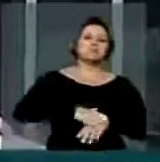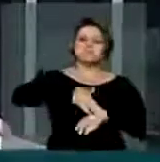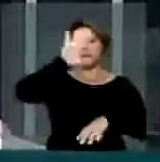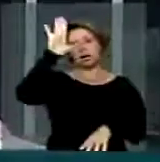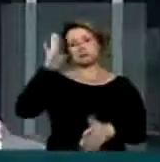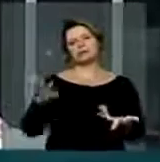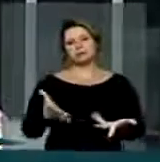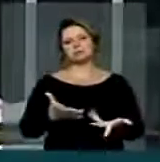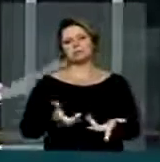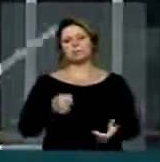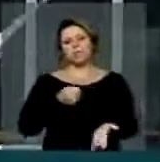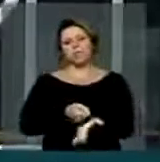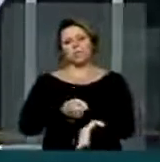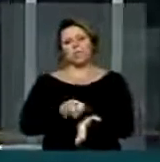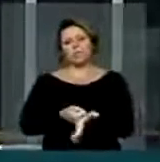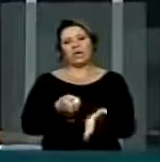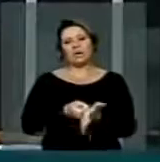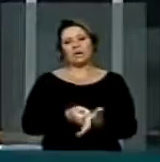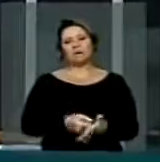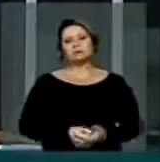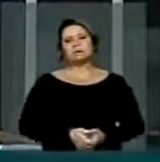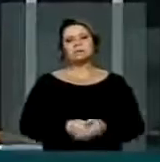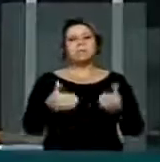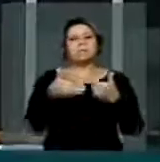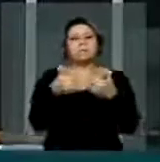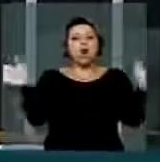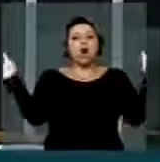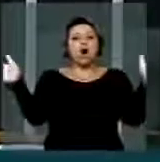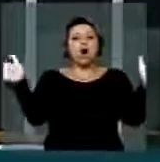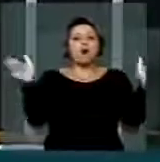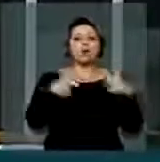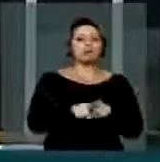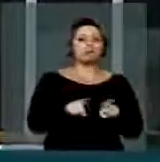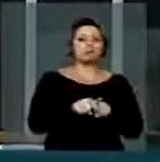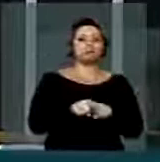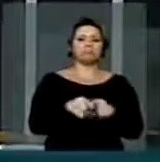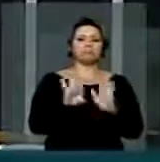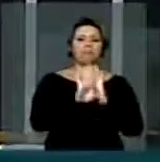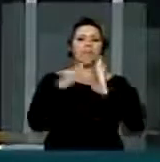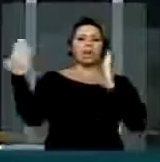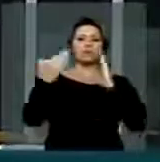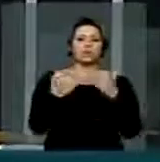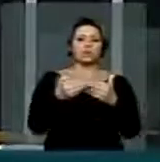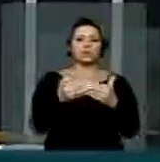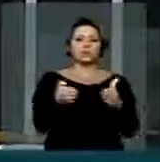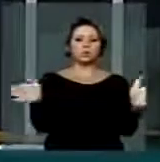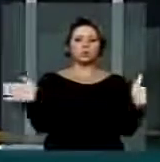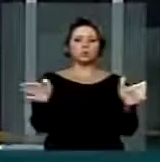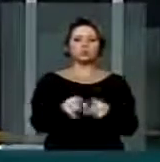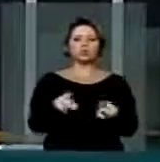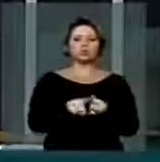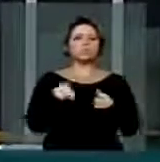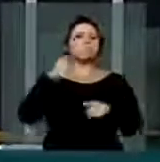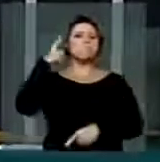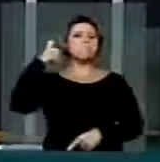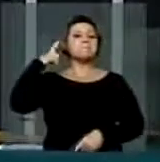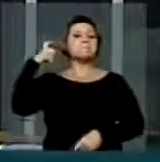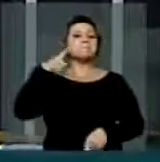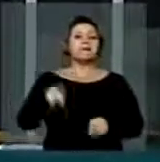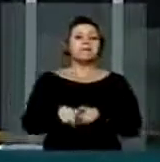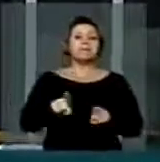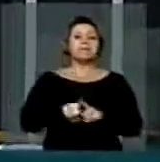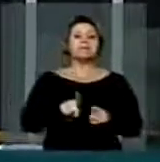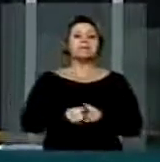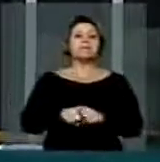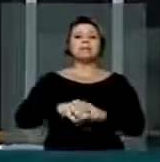naturalmente tem que ser maior de saídas de emergência. Torna-se obrigatório para efeito de acústica o uso de material não